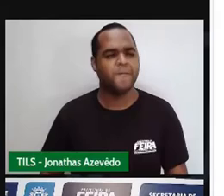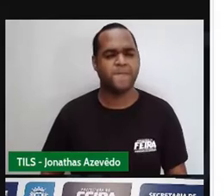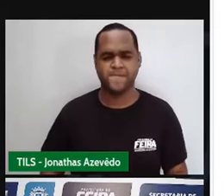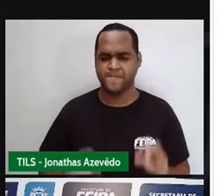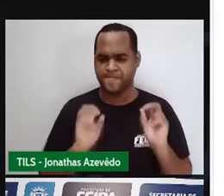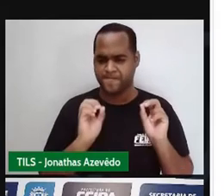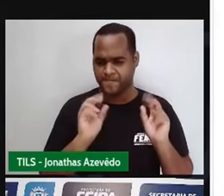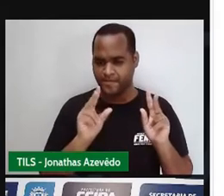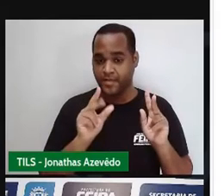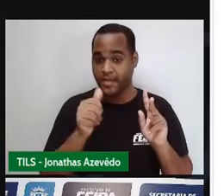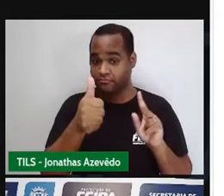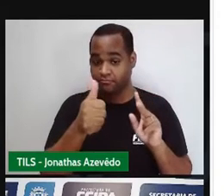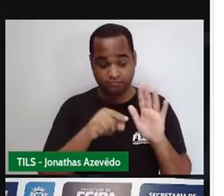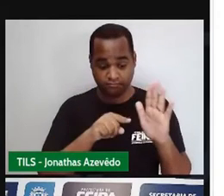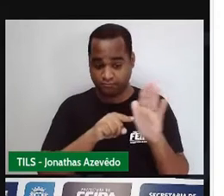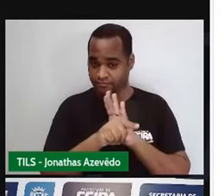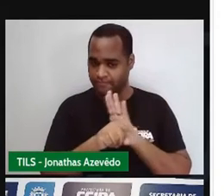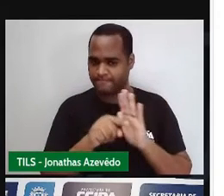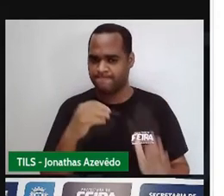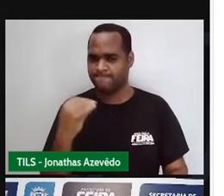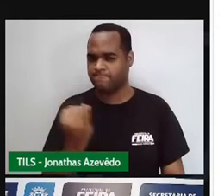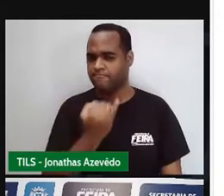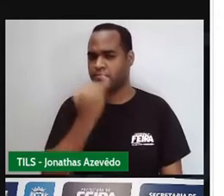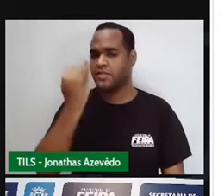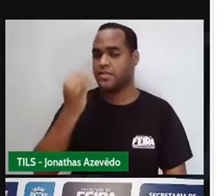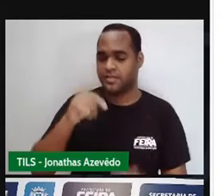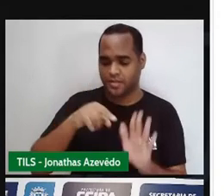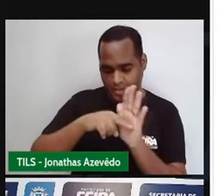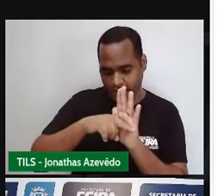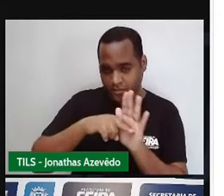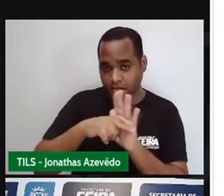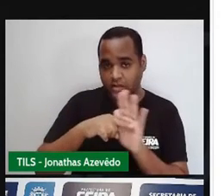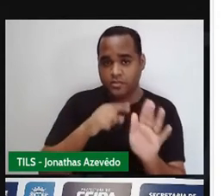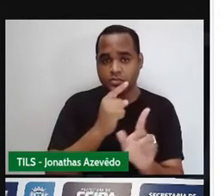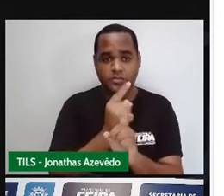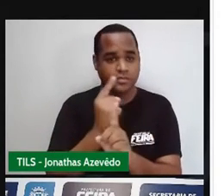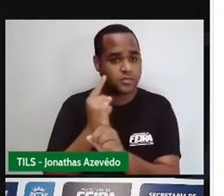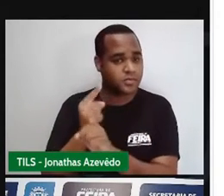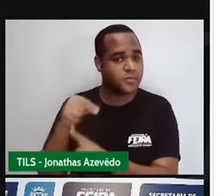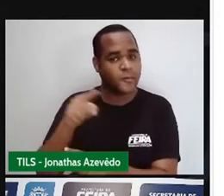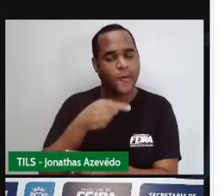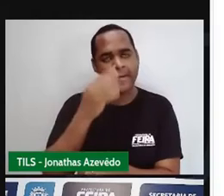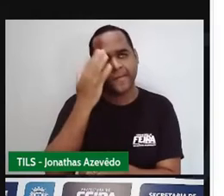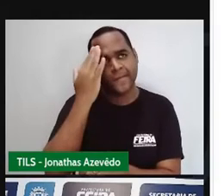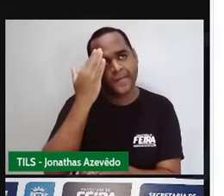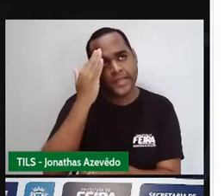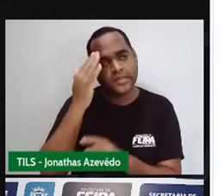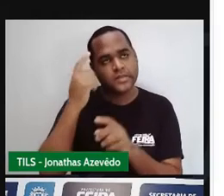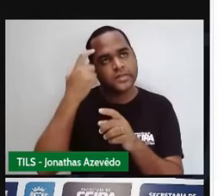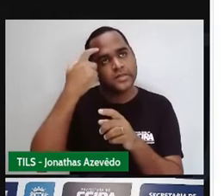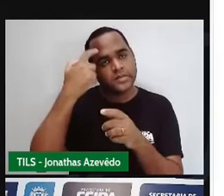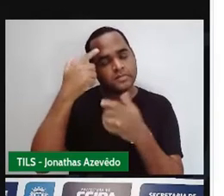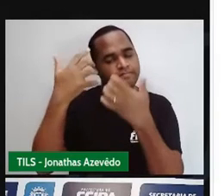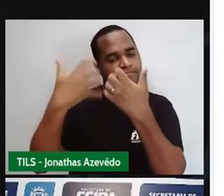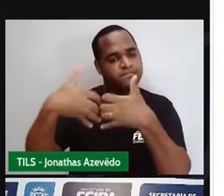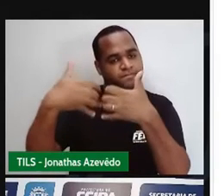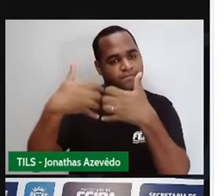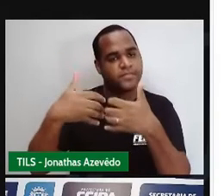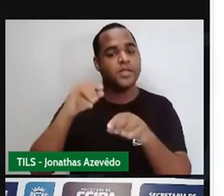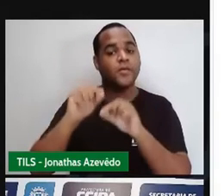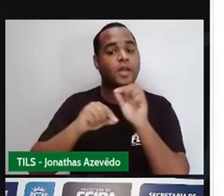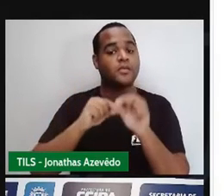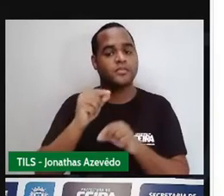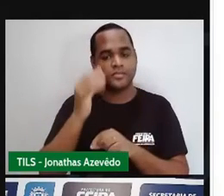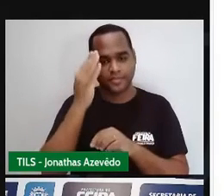pergunta que essa é a pergunta investigativa, né? Uma pergunta que faz a gente pensar em procurar entender o